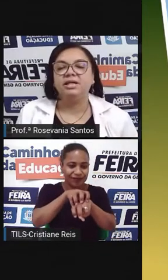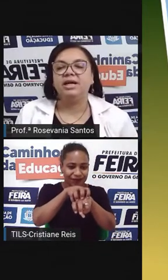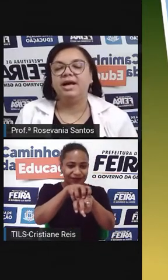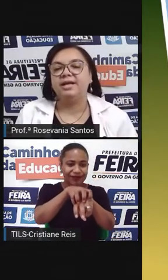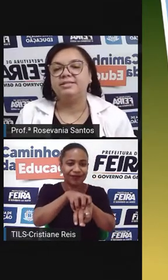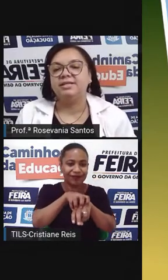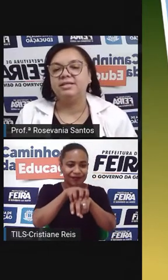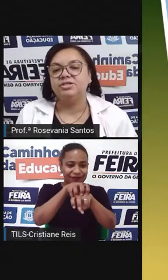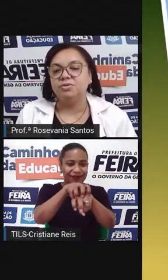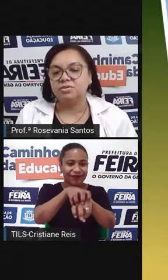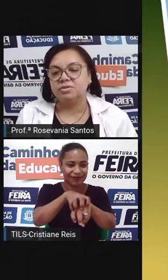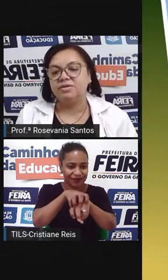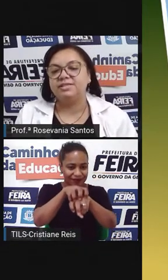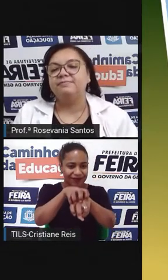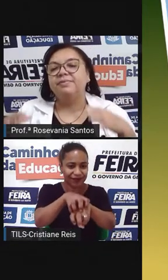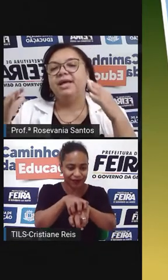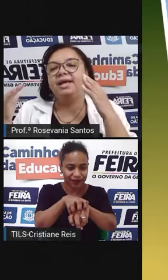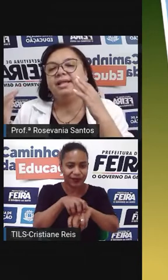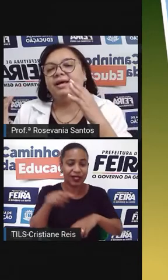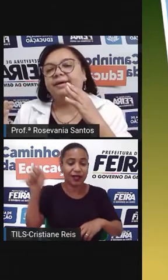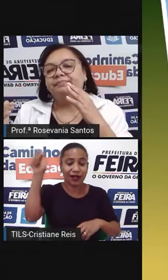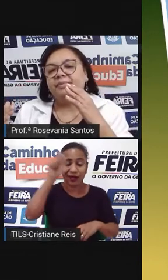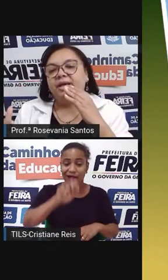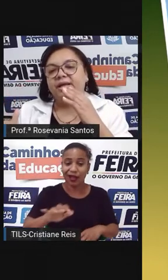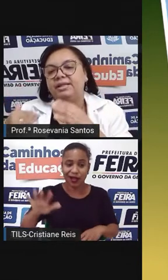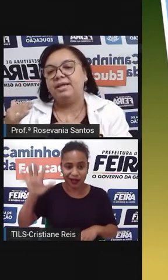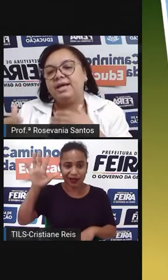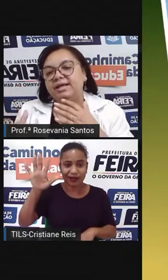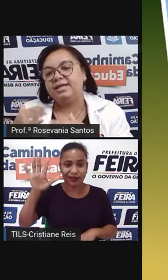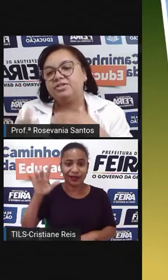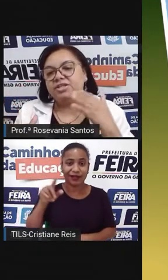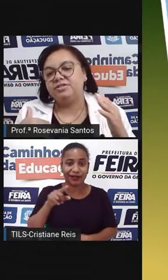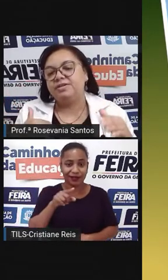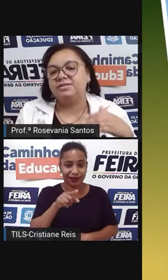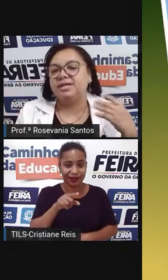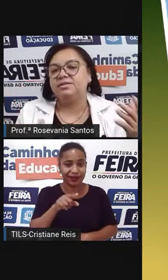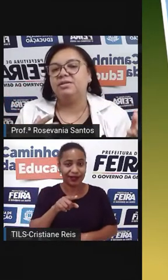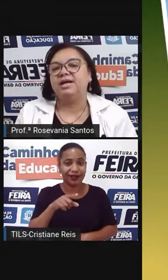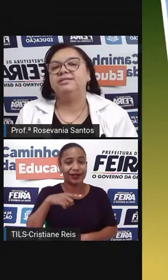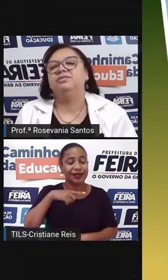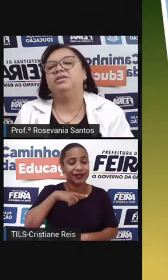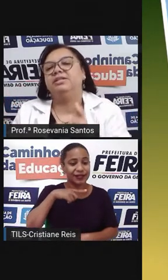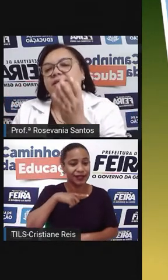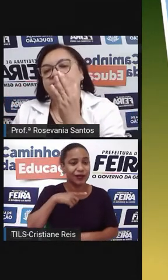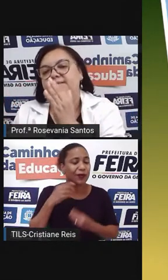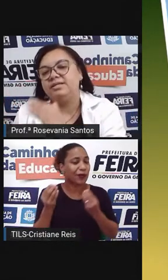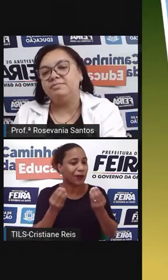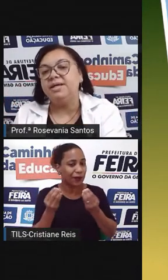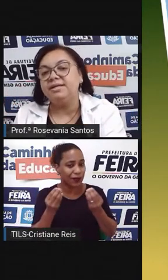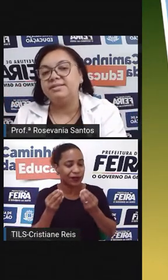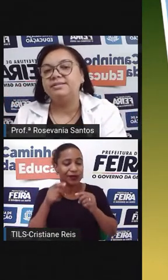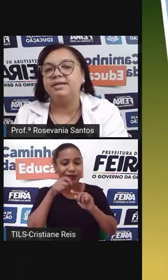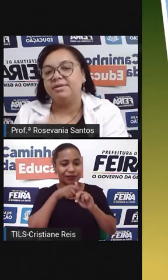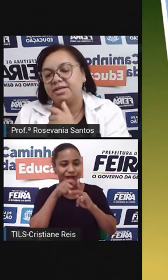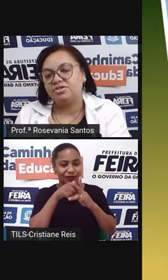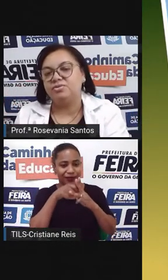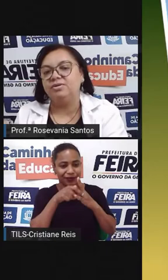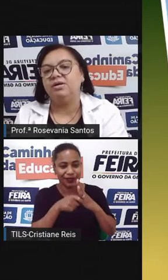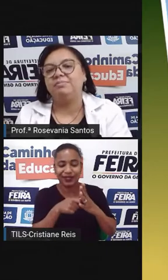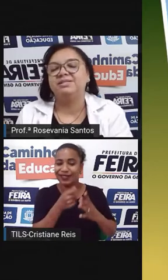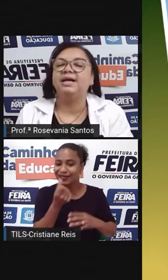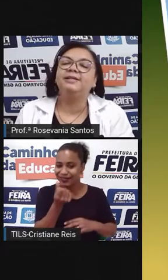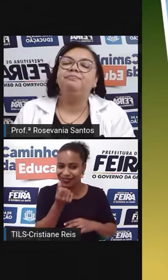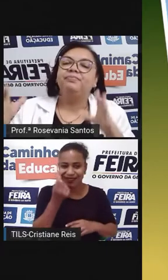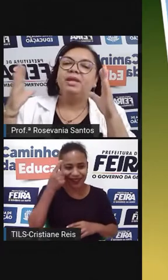você entender, a Ásia de moções, ela tem características de ventos sazonais. Então, ela tem seis meses. Lembra que a gente